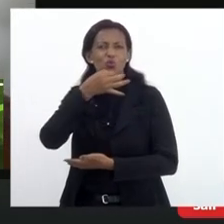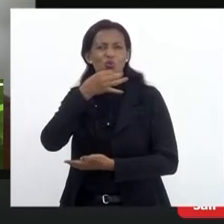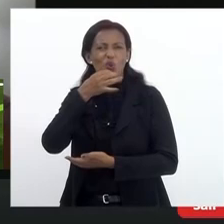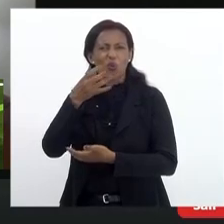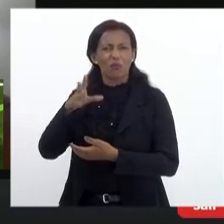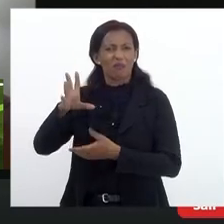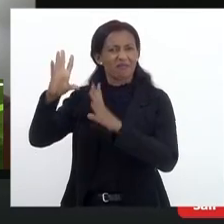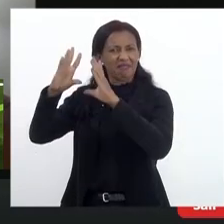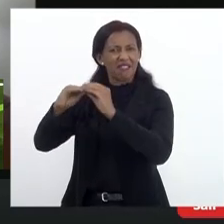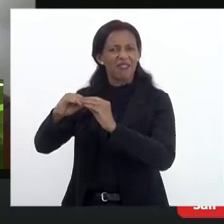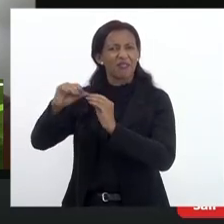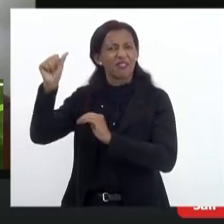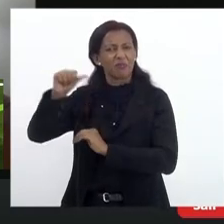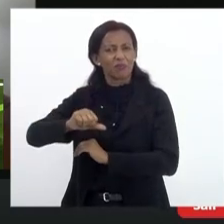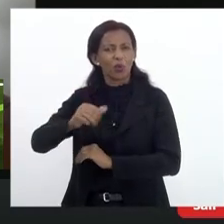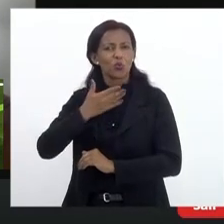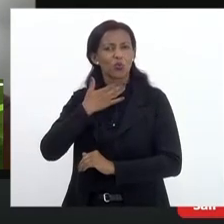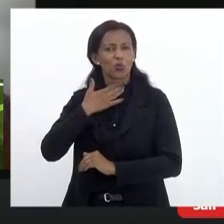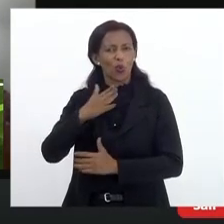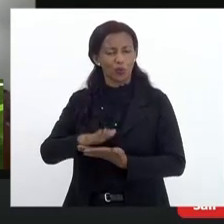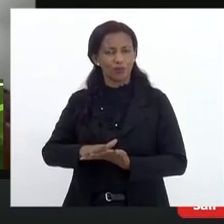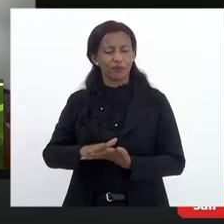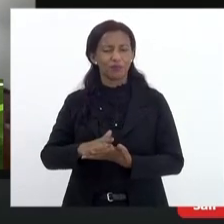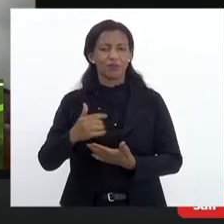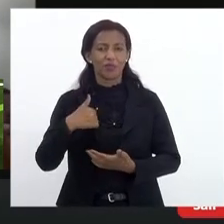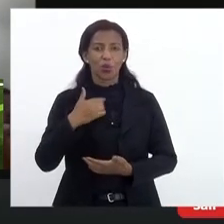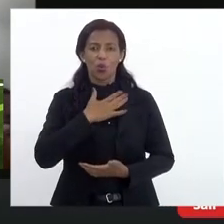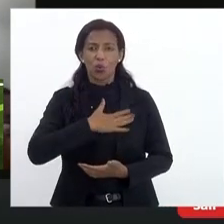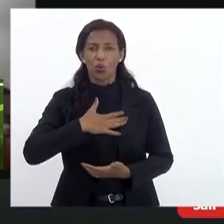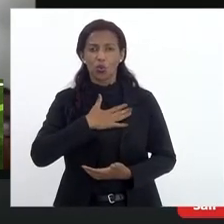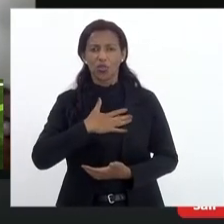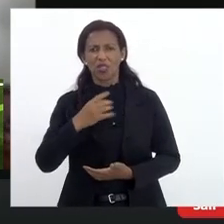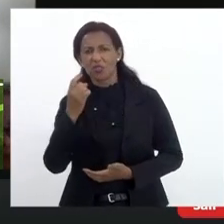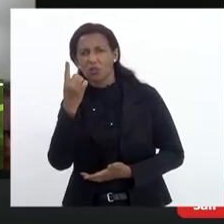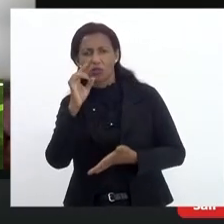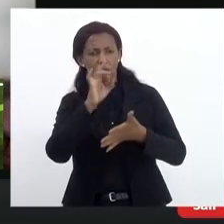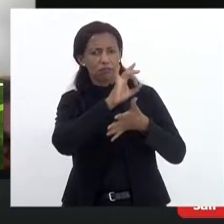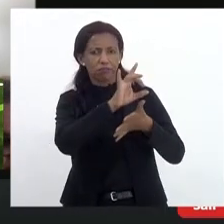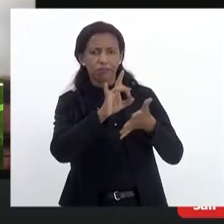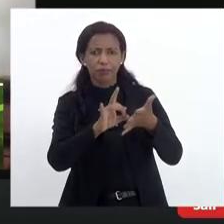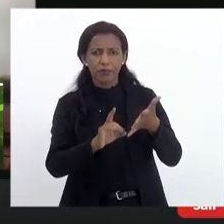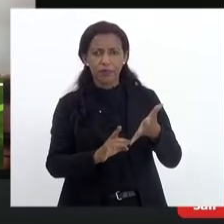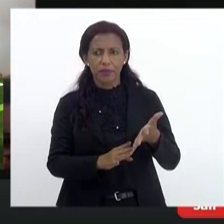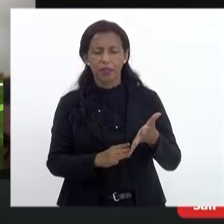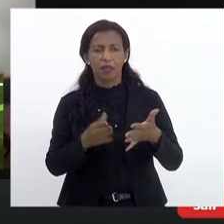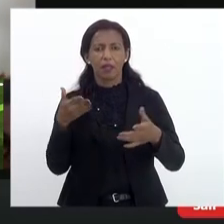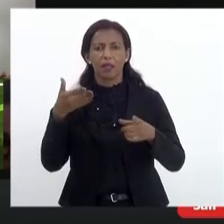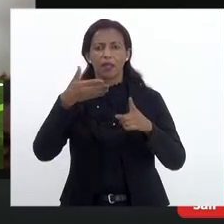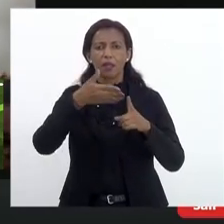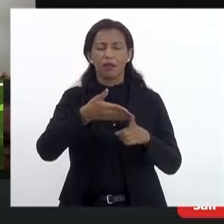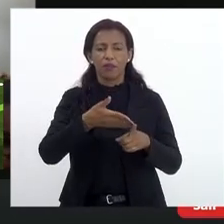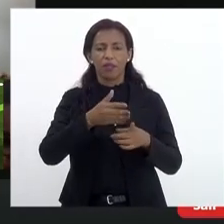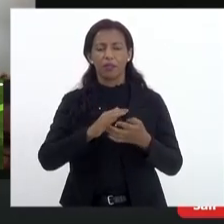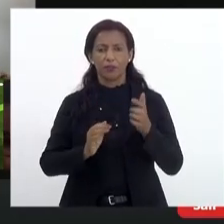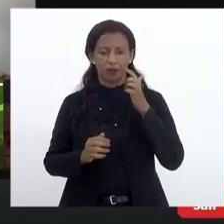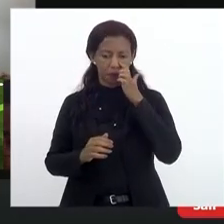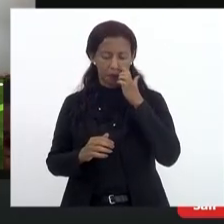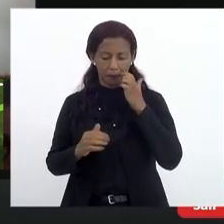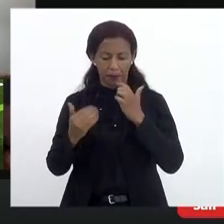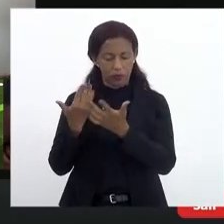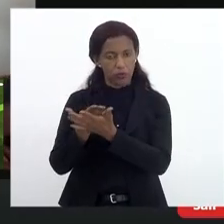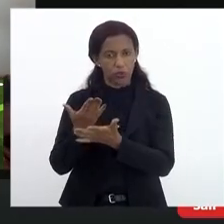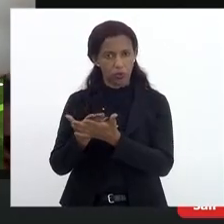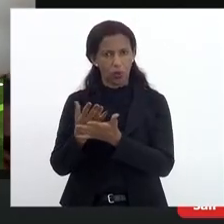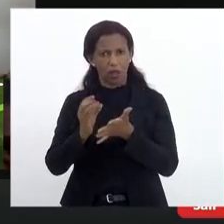prejudicado. eu gostaria apenas de colocar algumas questões referentes à inspeção escolar que foram